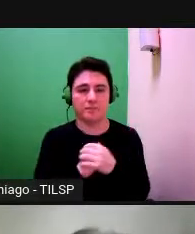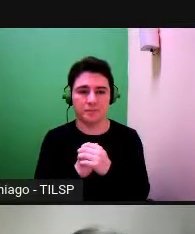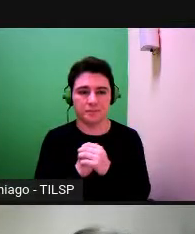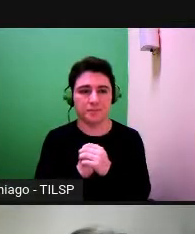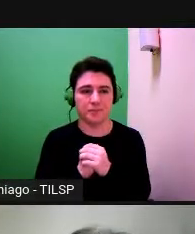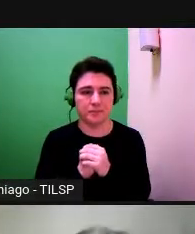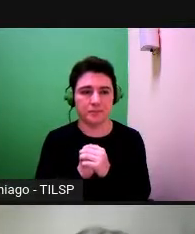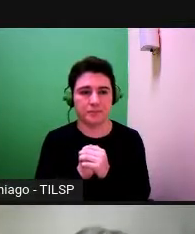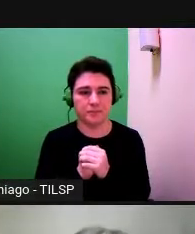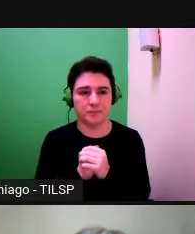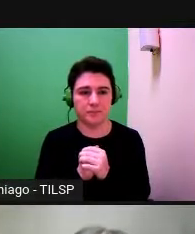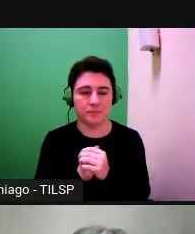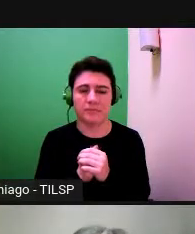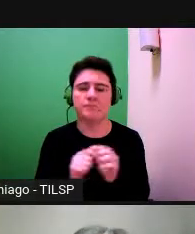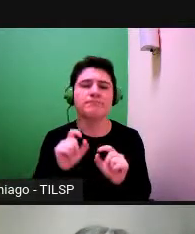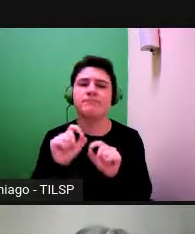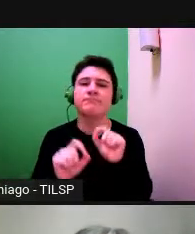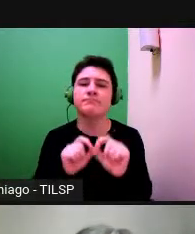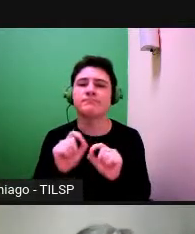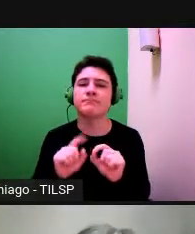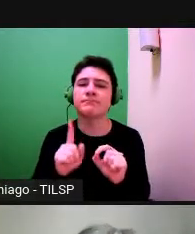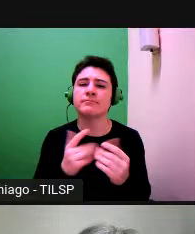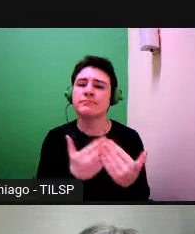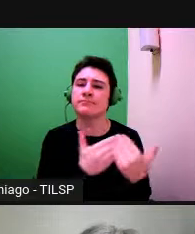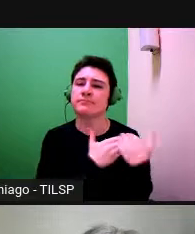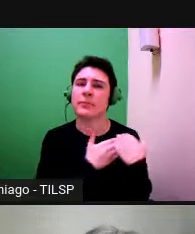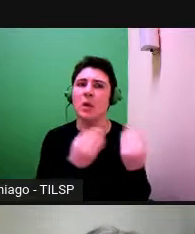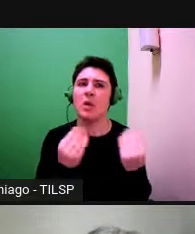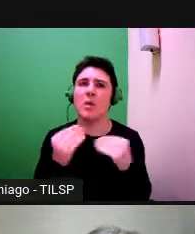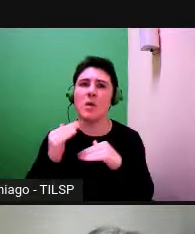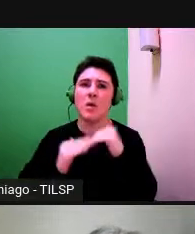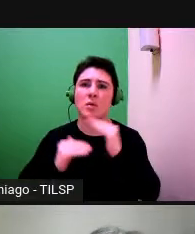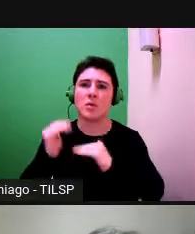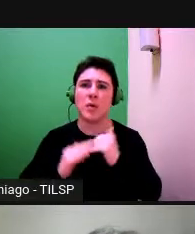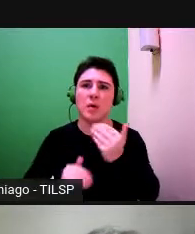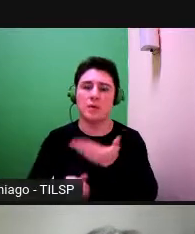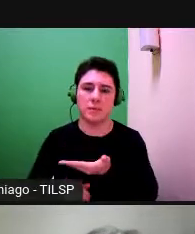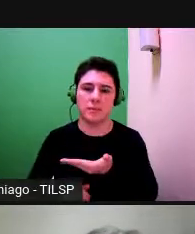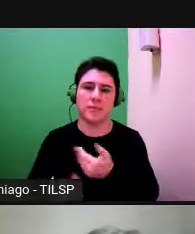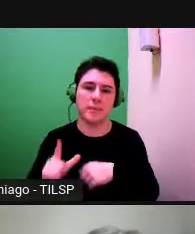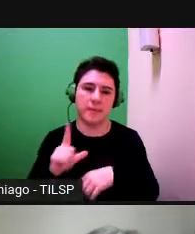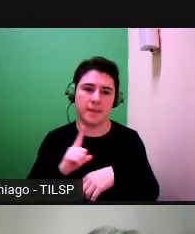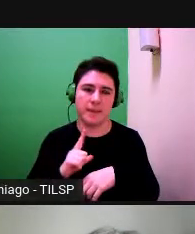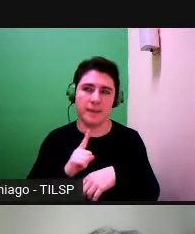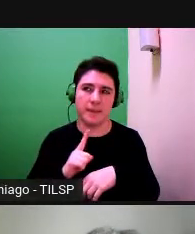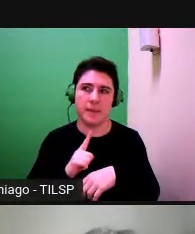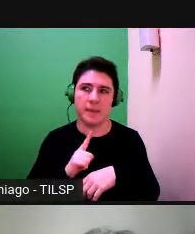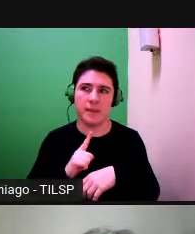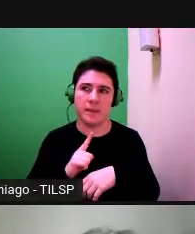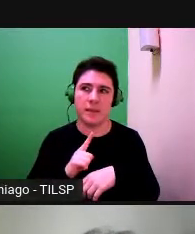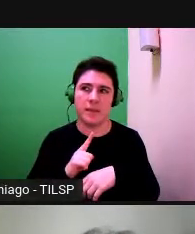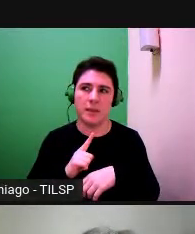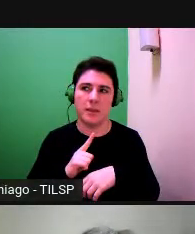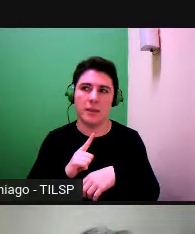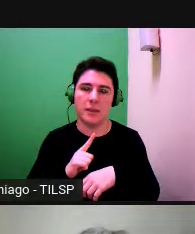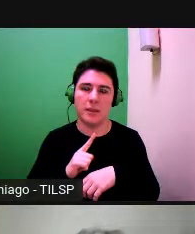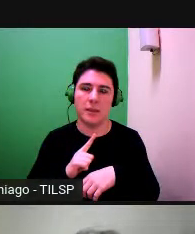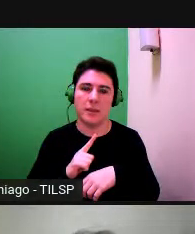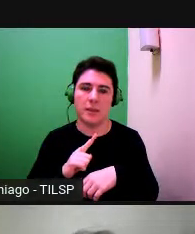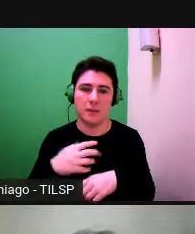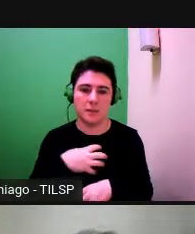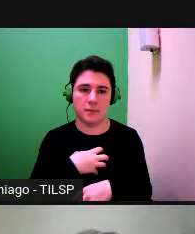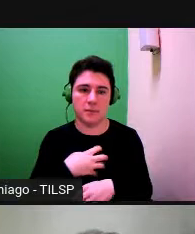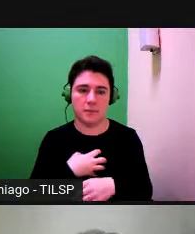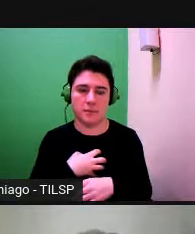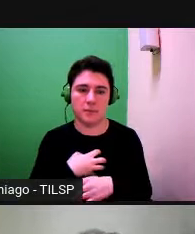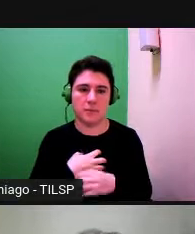tem uma responsabilidade da forma como constrói isto temos uma grande diversidade de géneros e de suportes eu